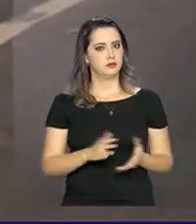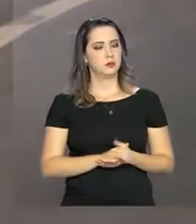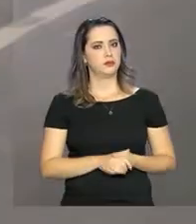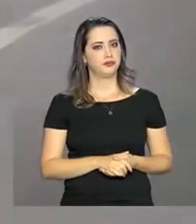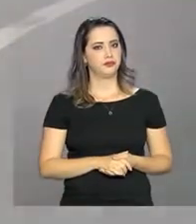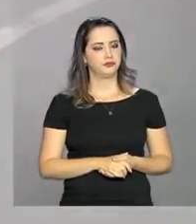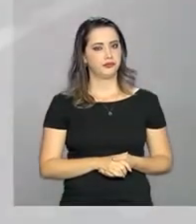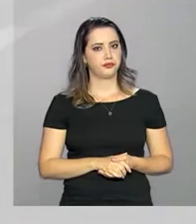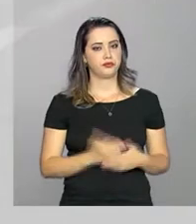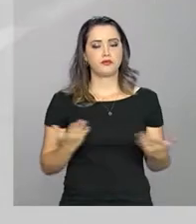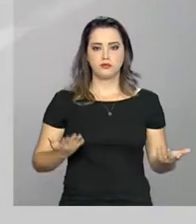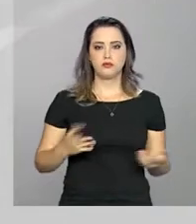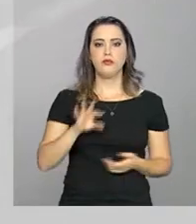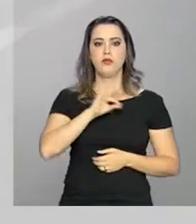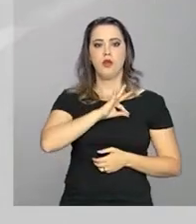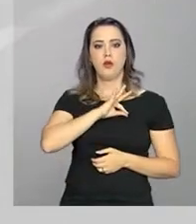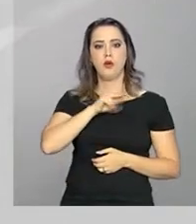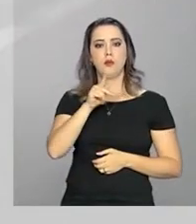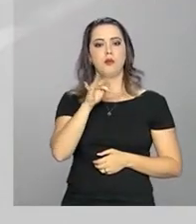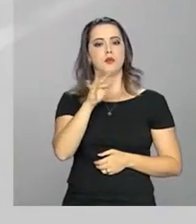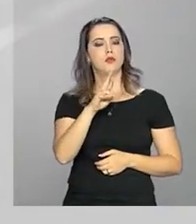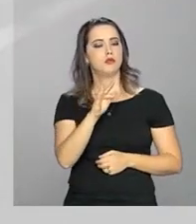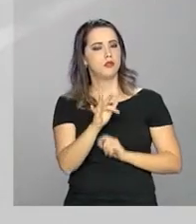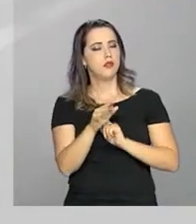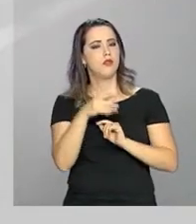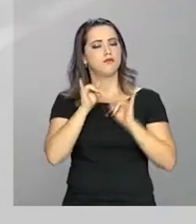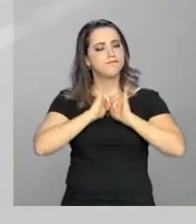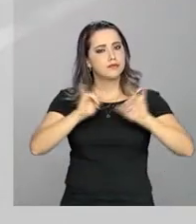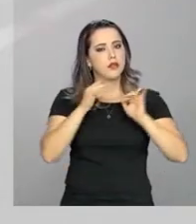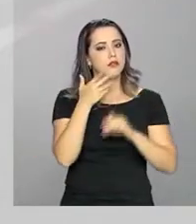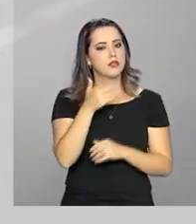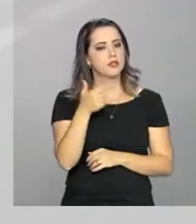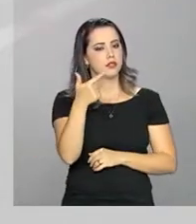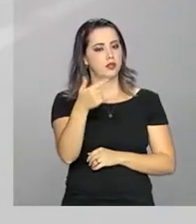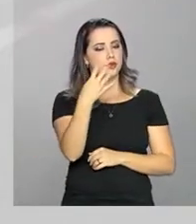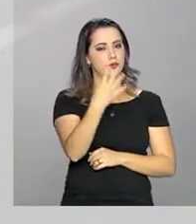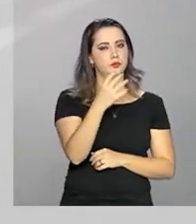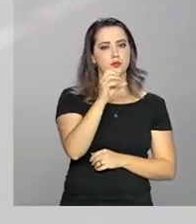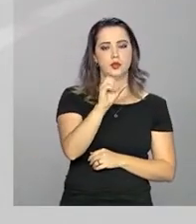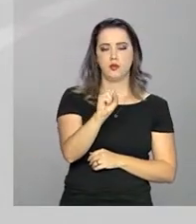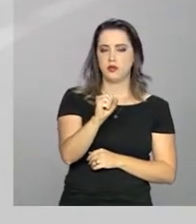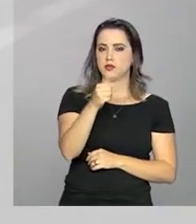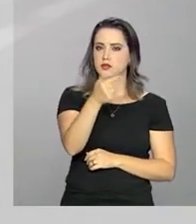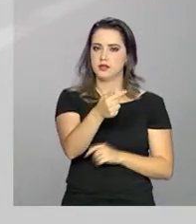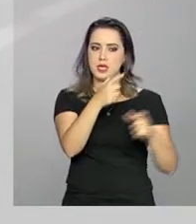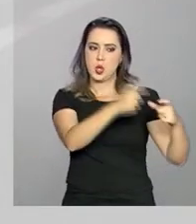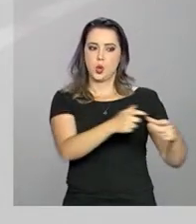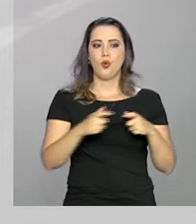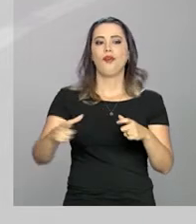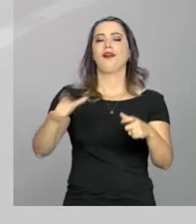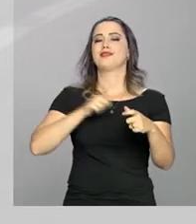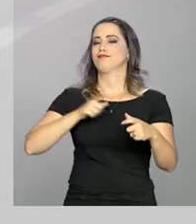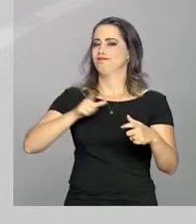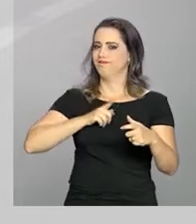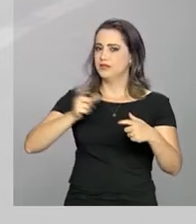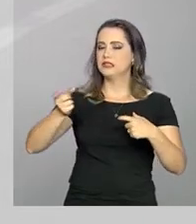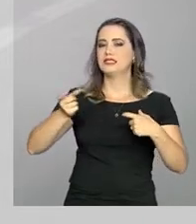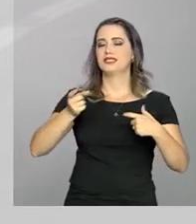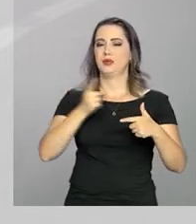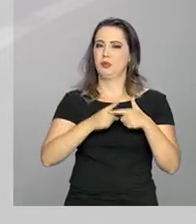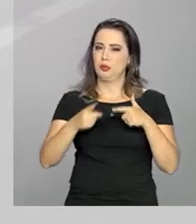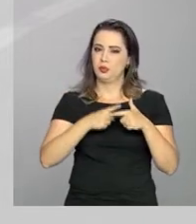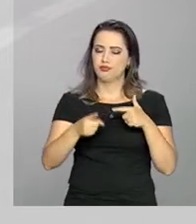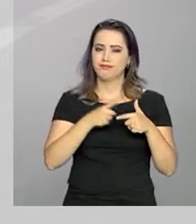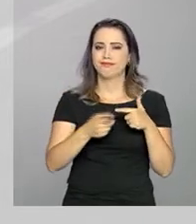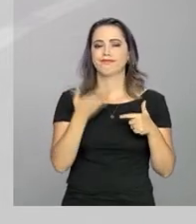Rodoviária Federal, há no país 2.487 pontos propícios à prática do crime, em 65 mil